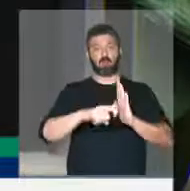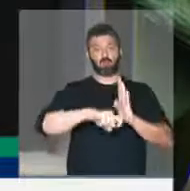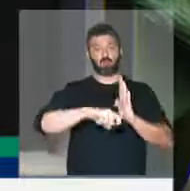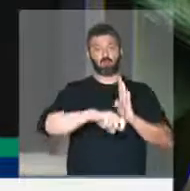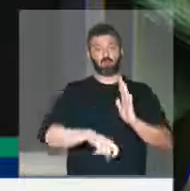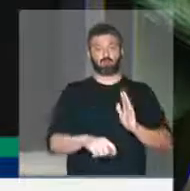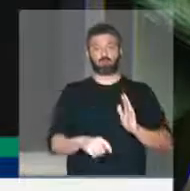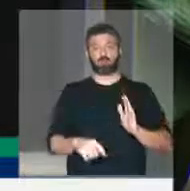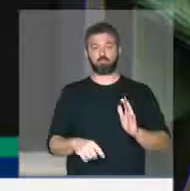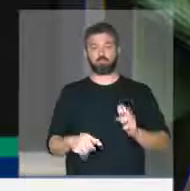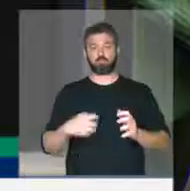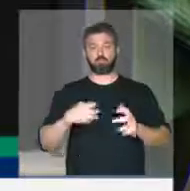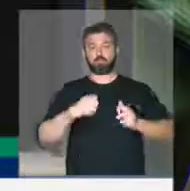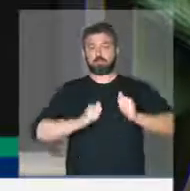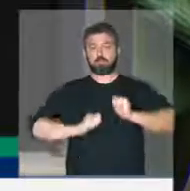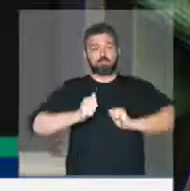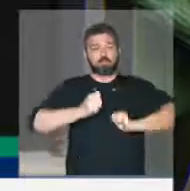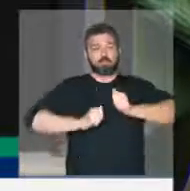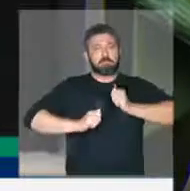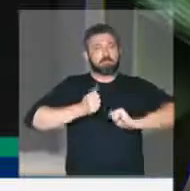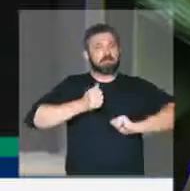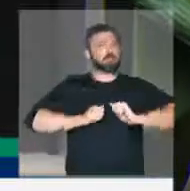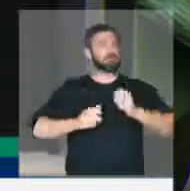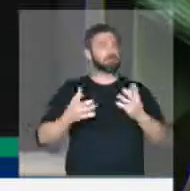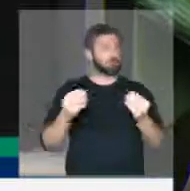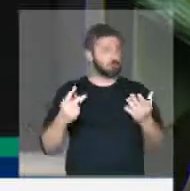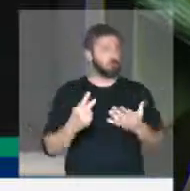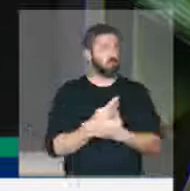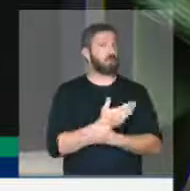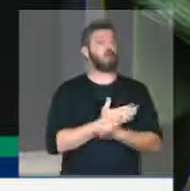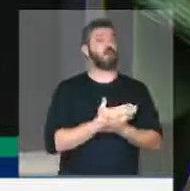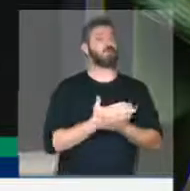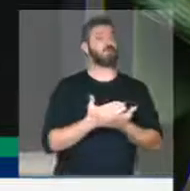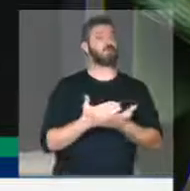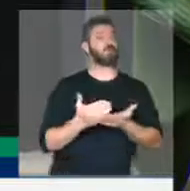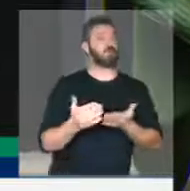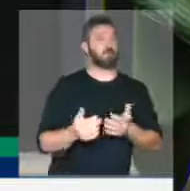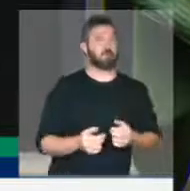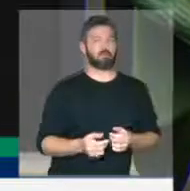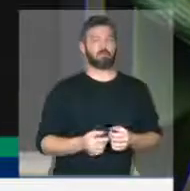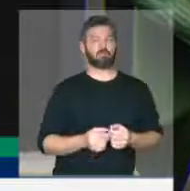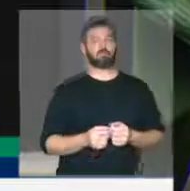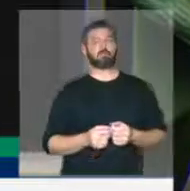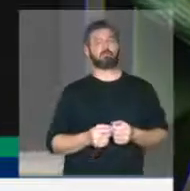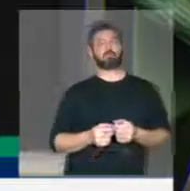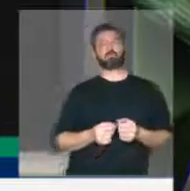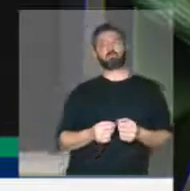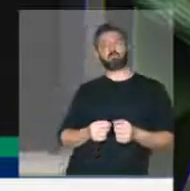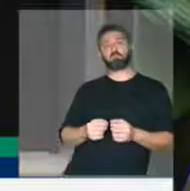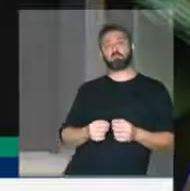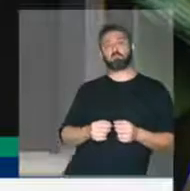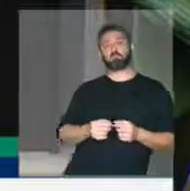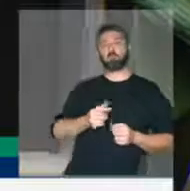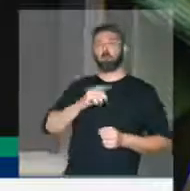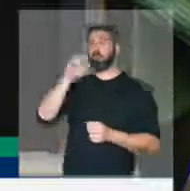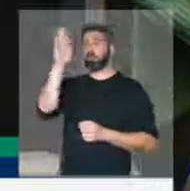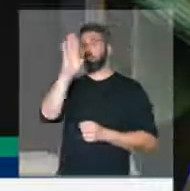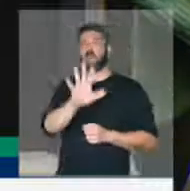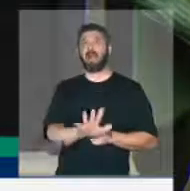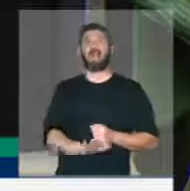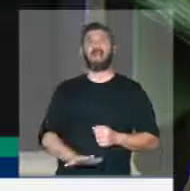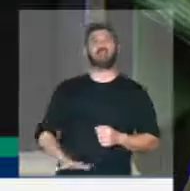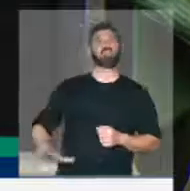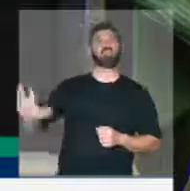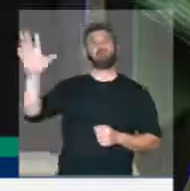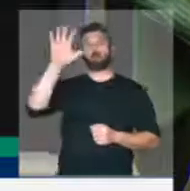Há uma inquietação que está começando a se expandir em todo o território